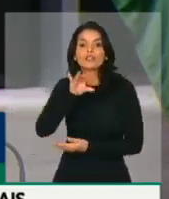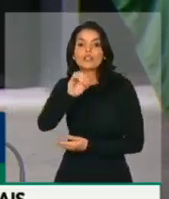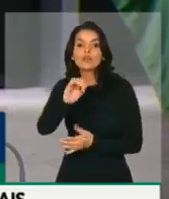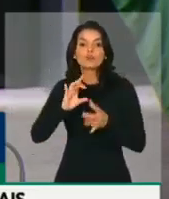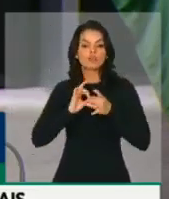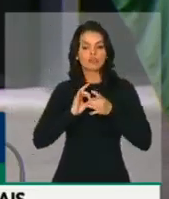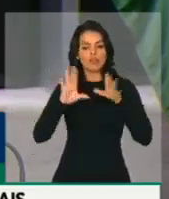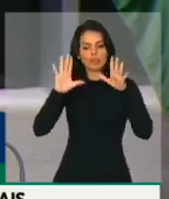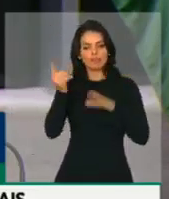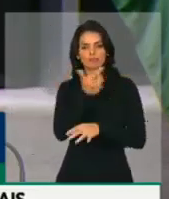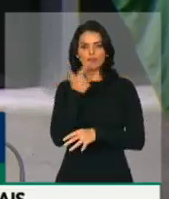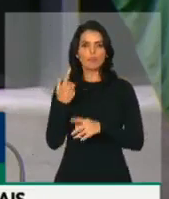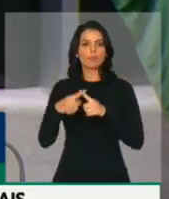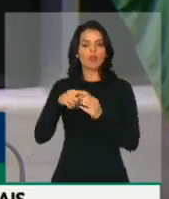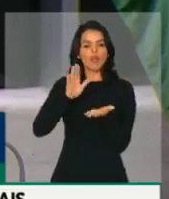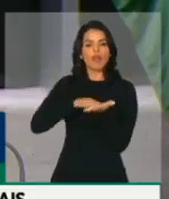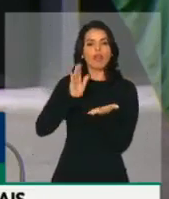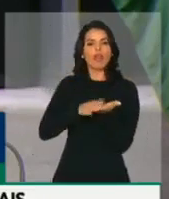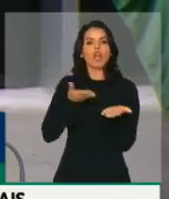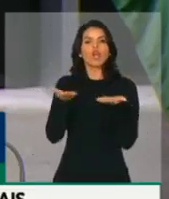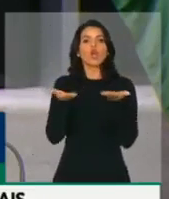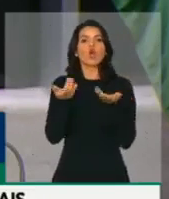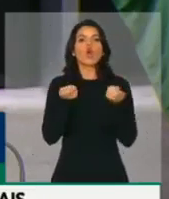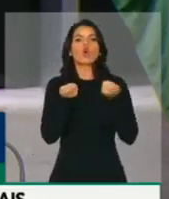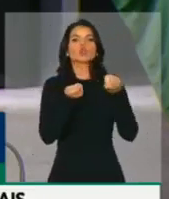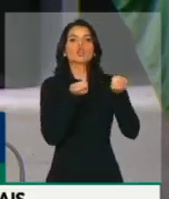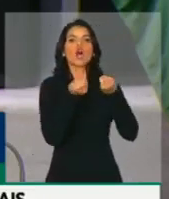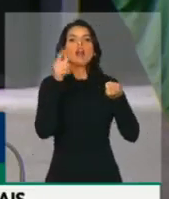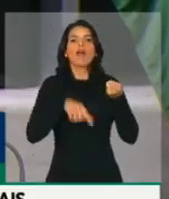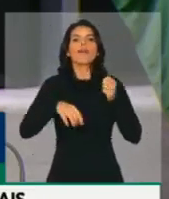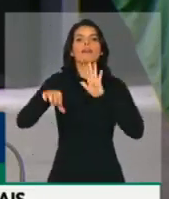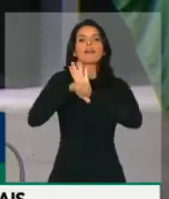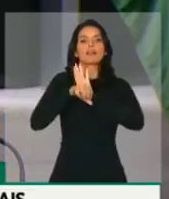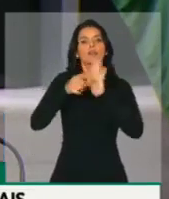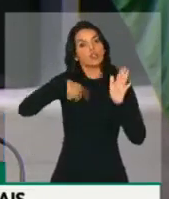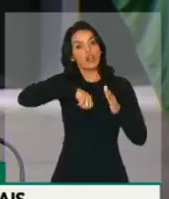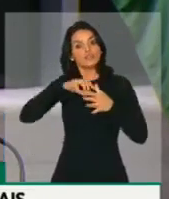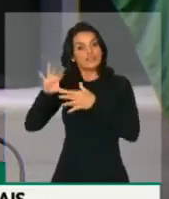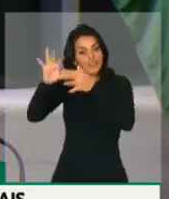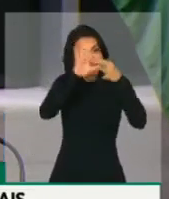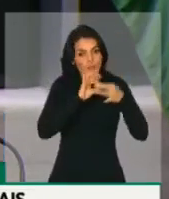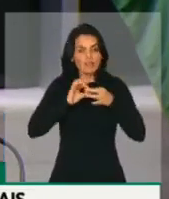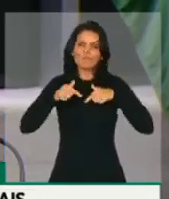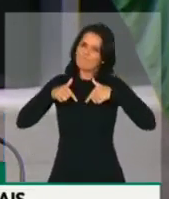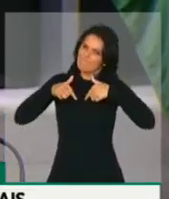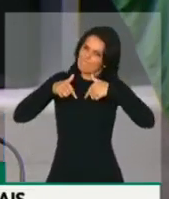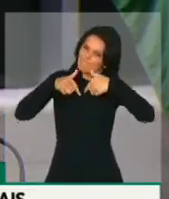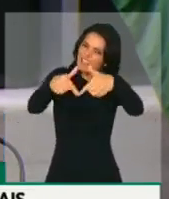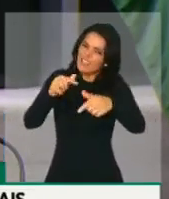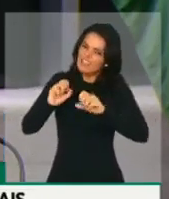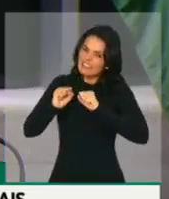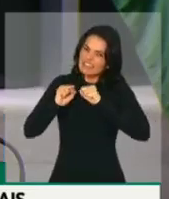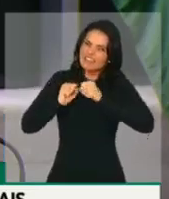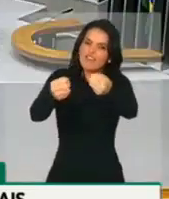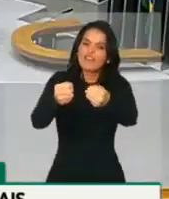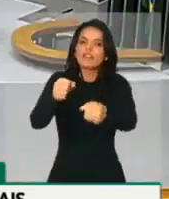porque está na mão do crime. E isso precisa nos unir para defender o Rio e esse país. Obrigado, senhor.